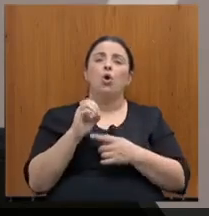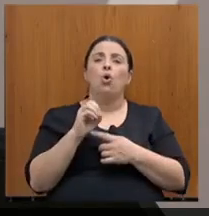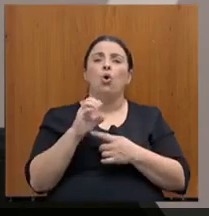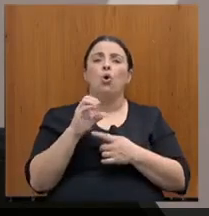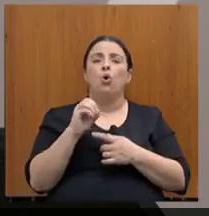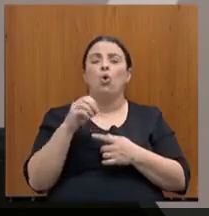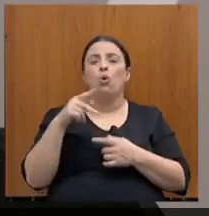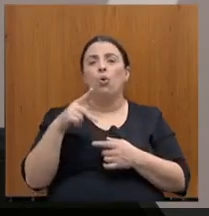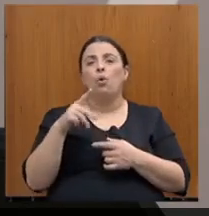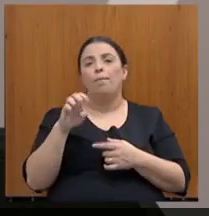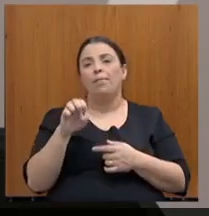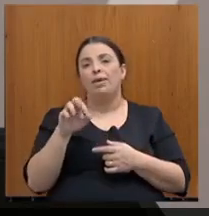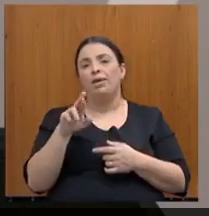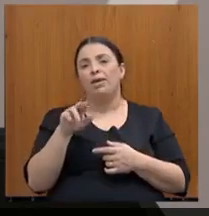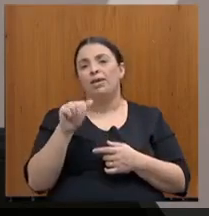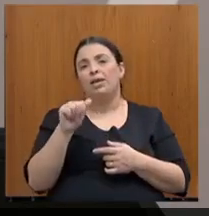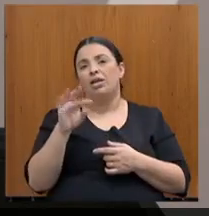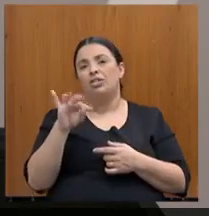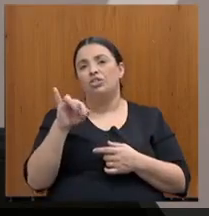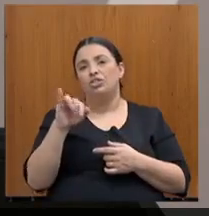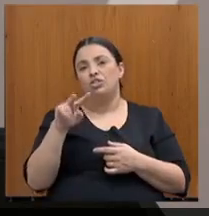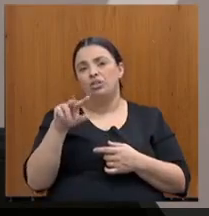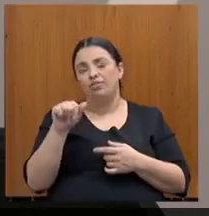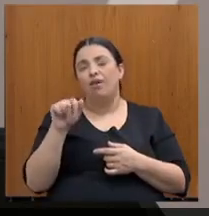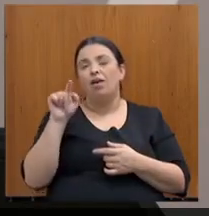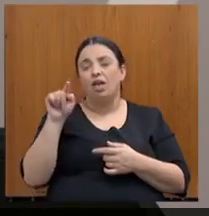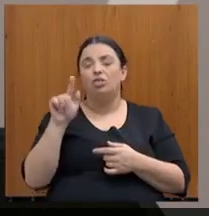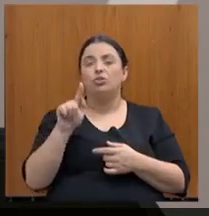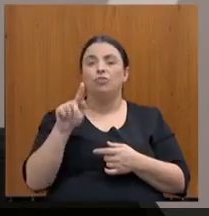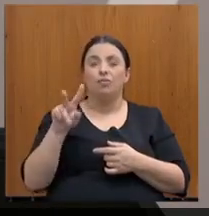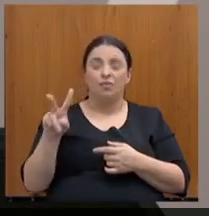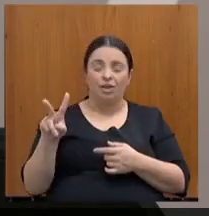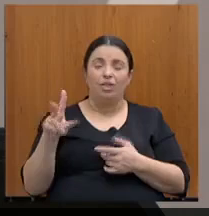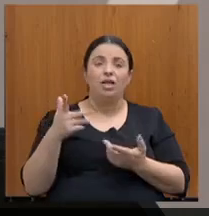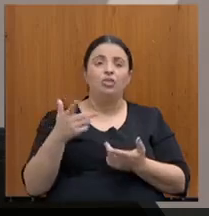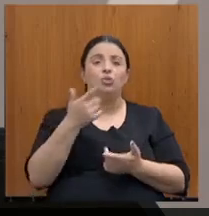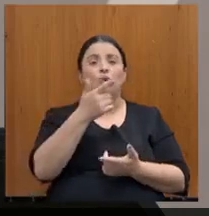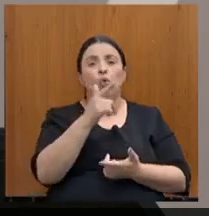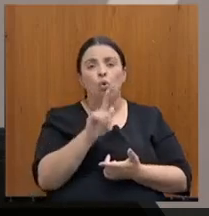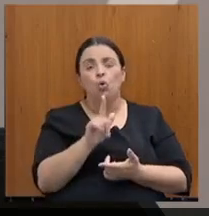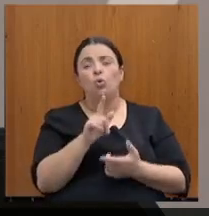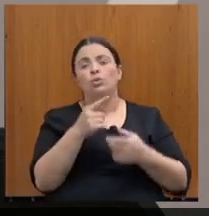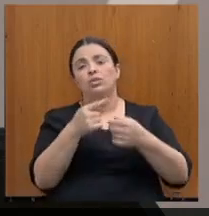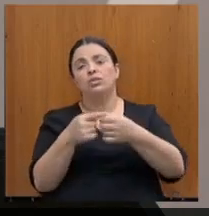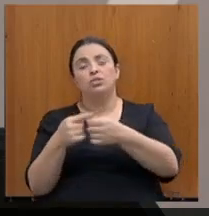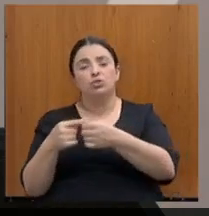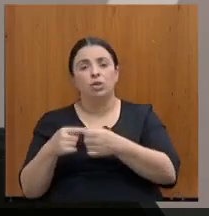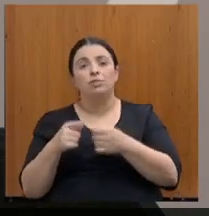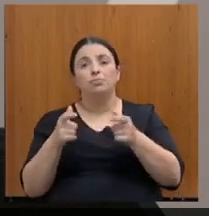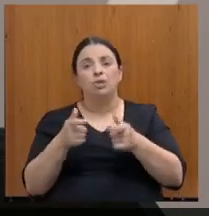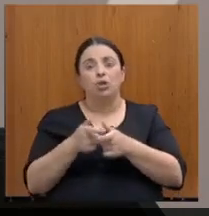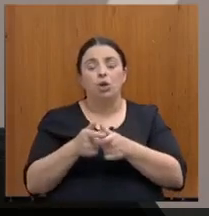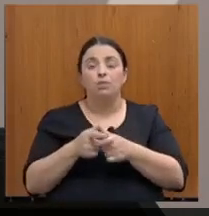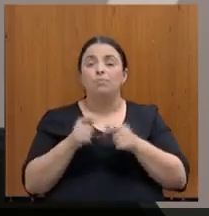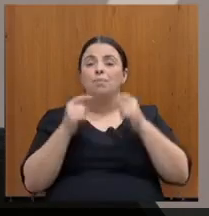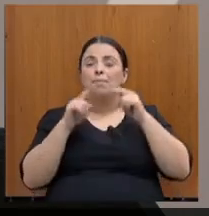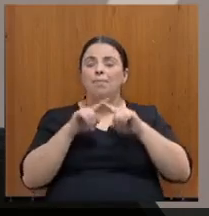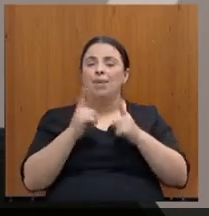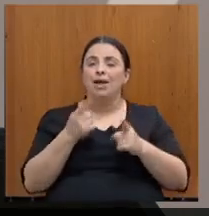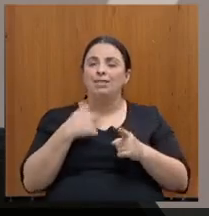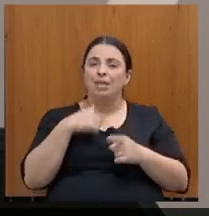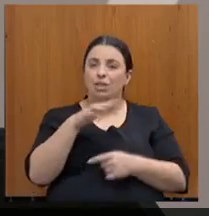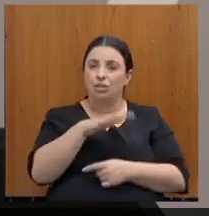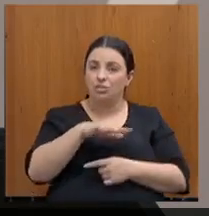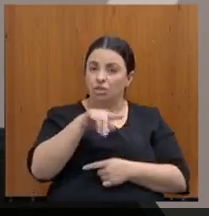vários laticínios menores. então, assim, preciso agradecer, porque a nossa região é muito